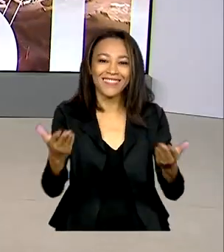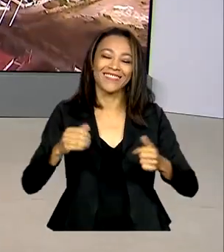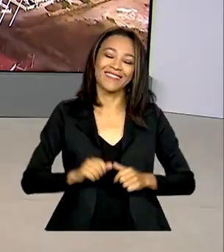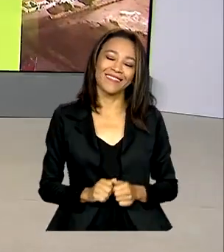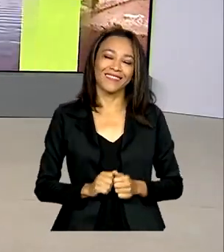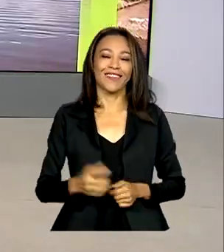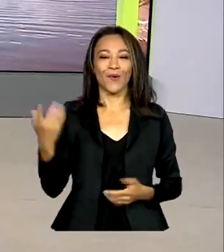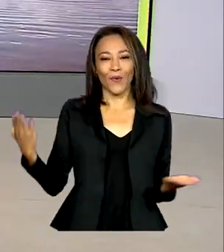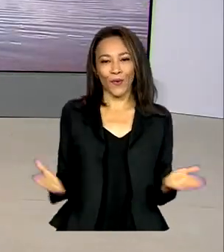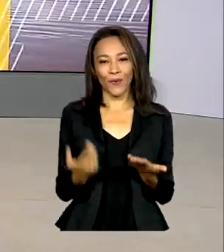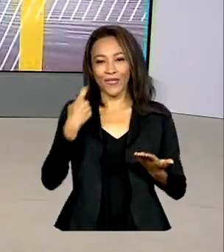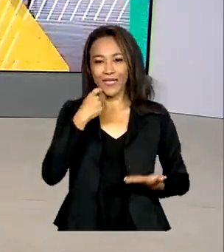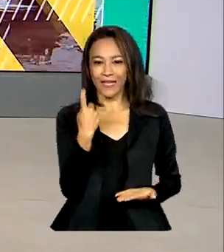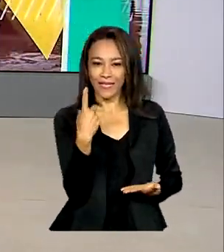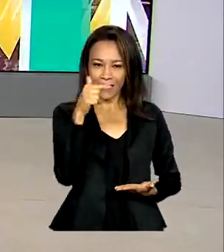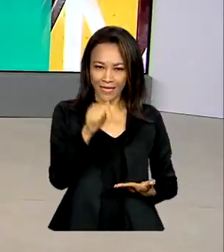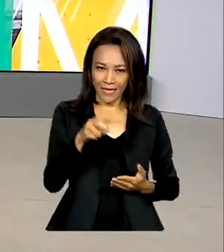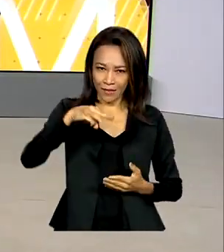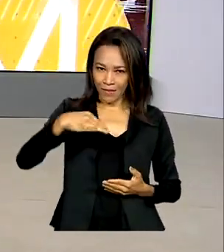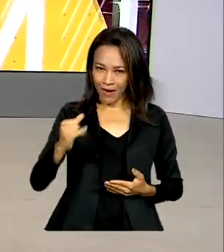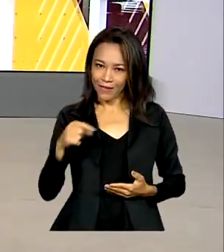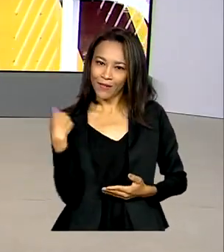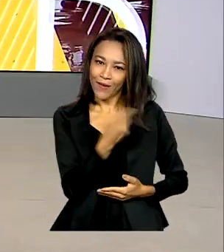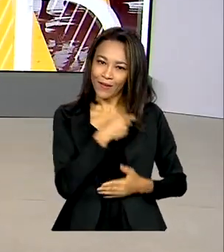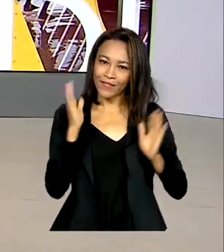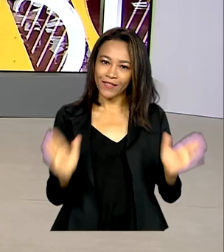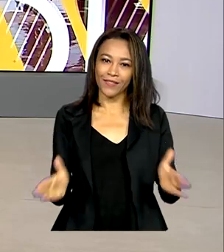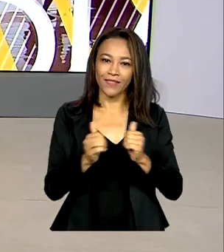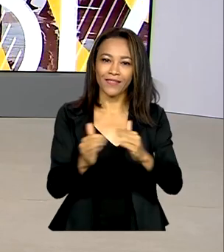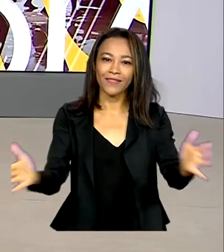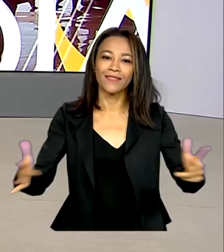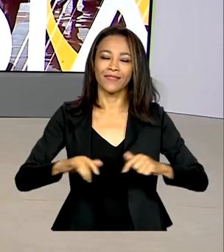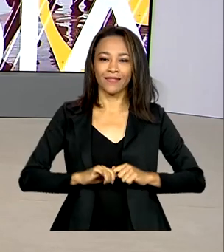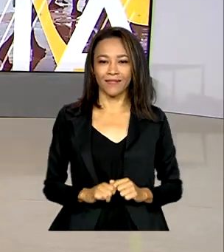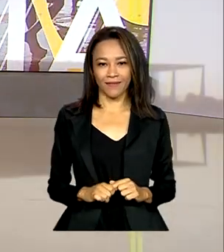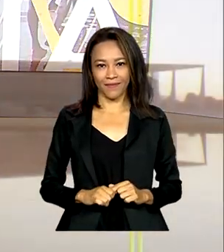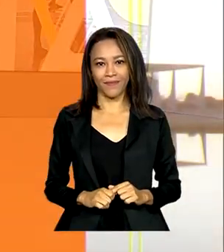Sexta-feira, 17 de março, Brasil em Dia já está no ar.